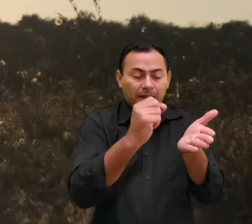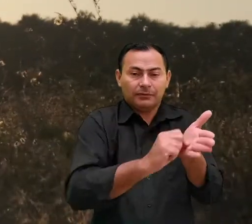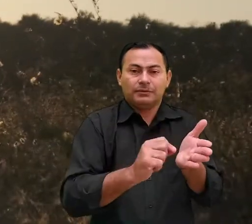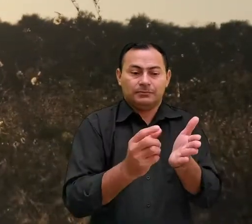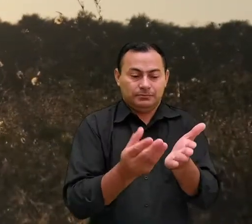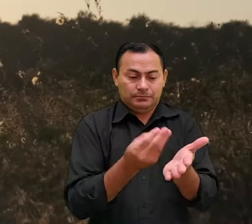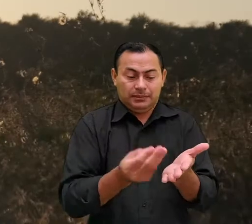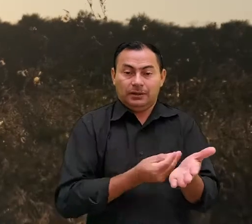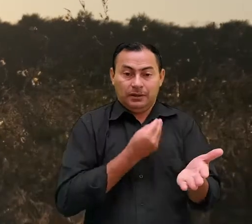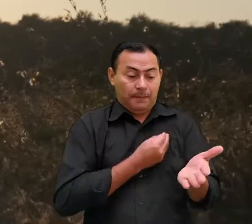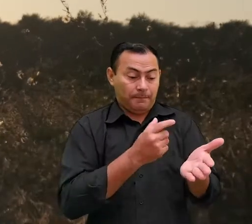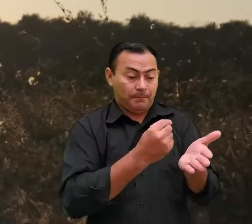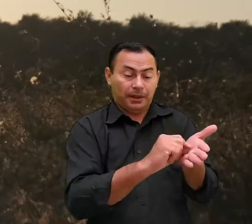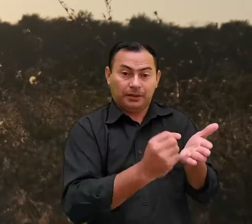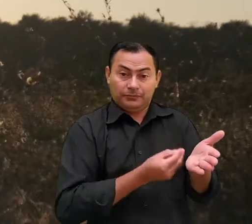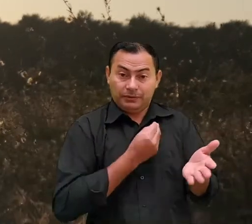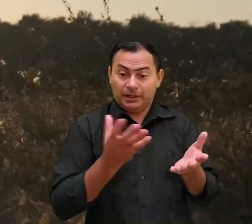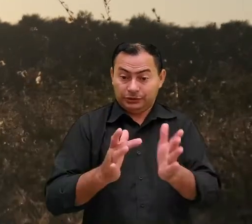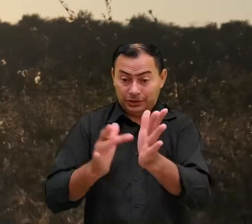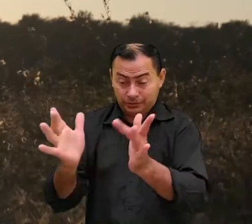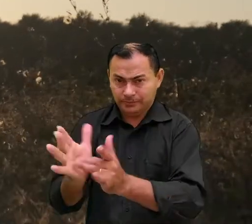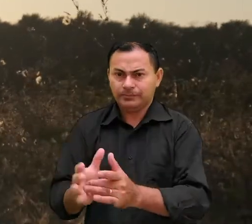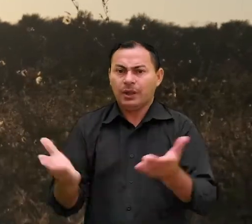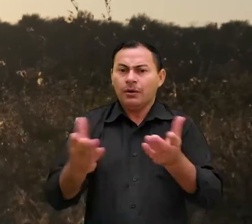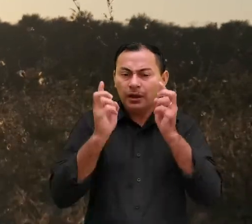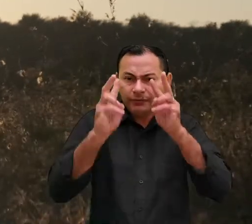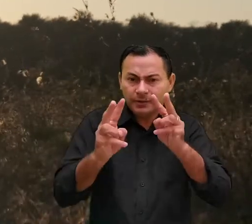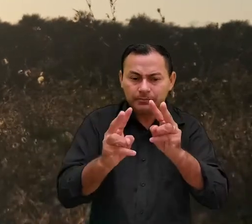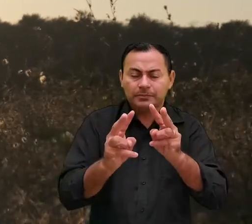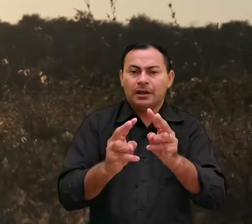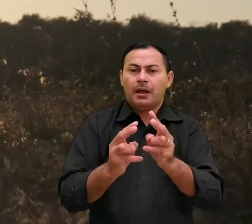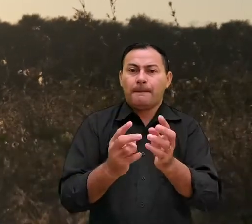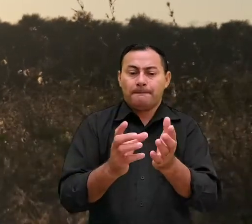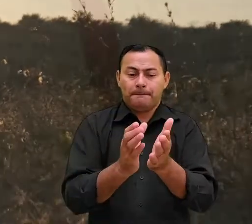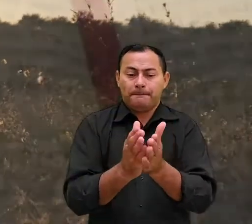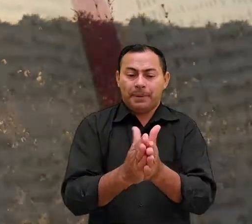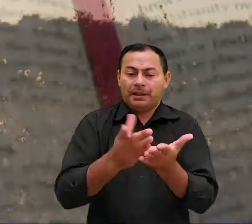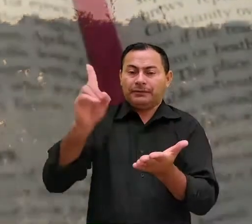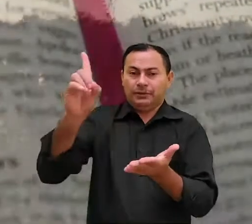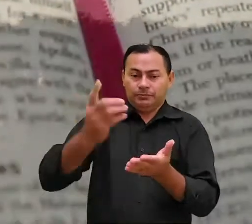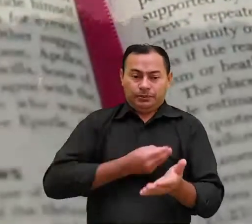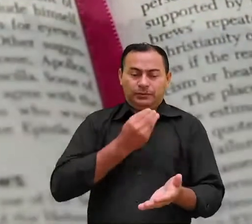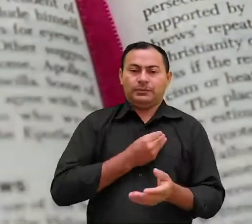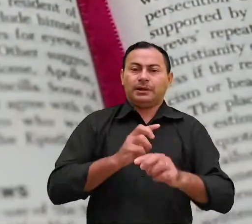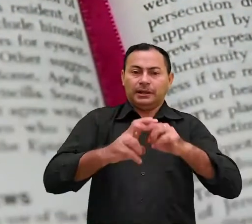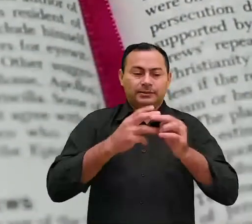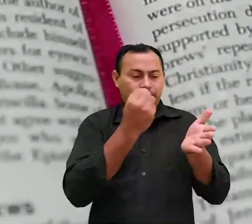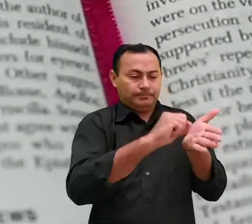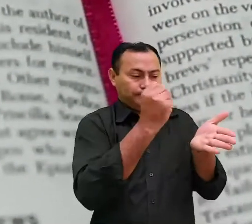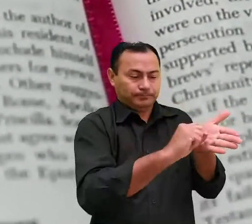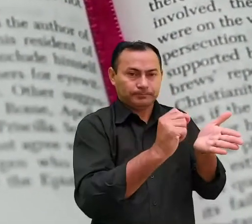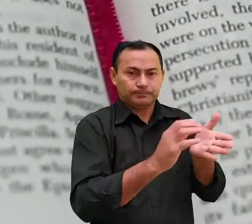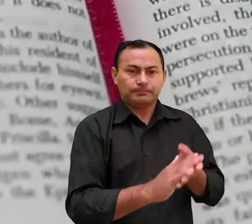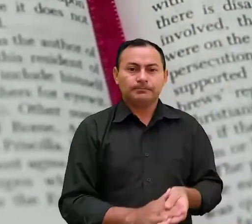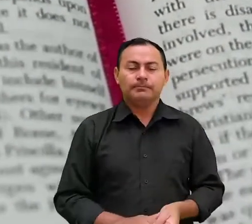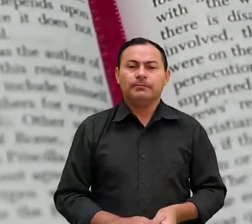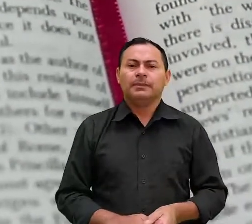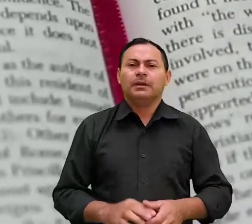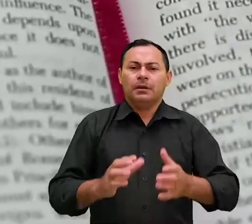escrita que é a palavra viva hoje ouvimos a voz da palavra viva de Deus através da palavra de Deus escrita